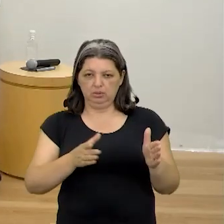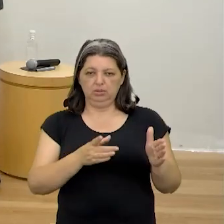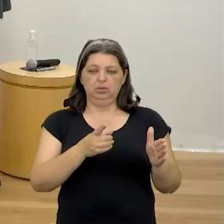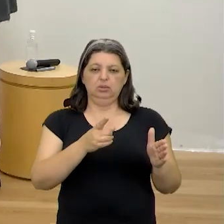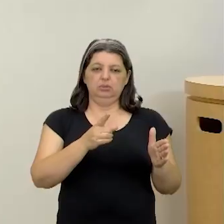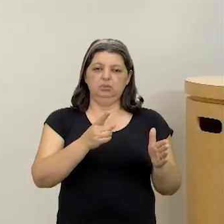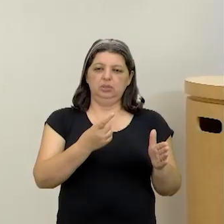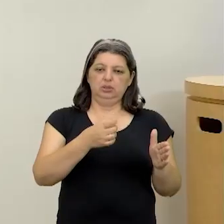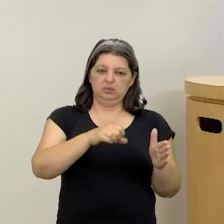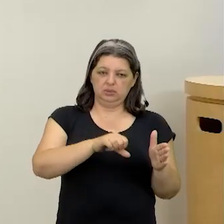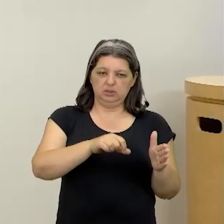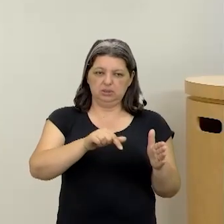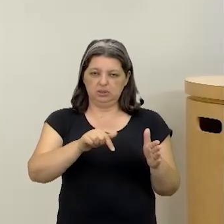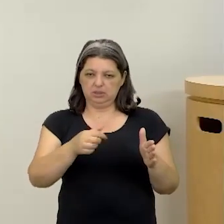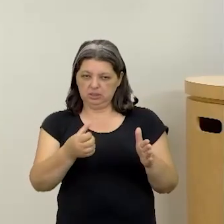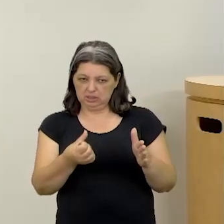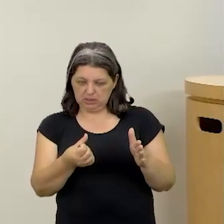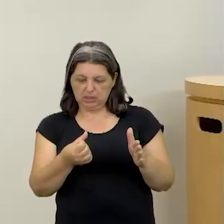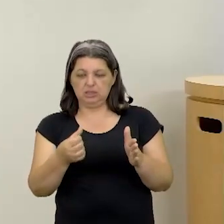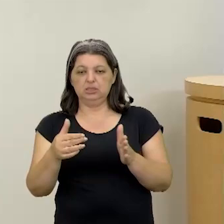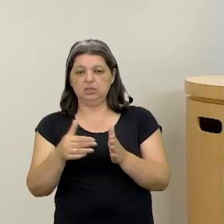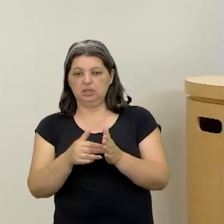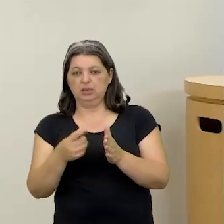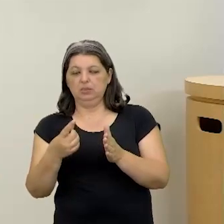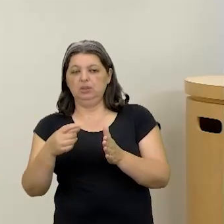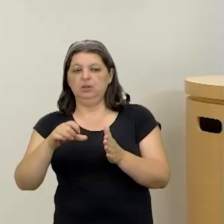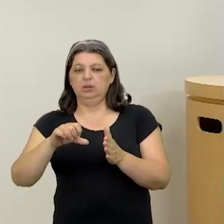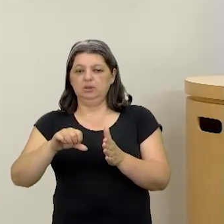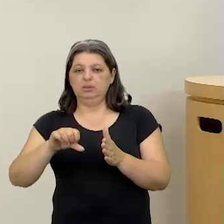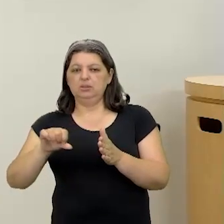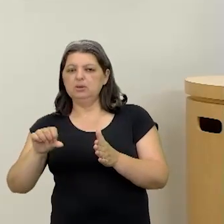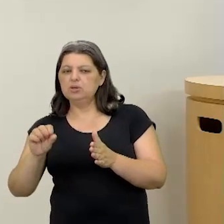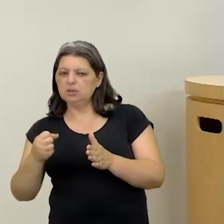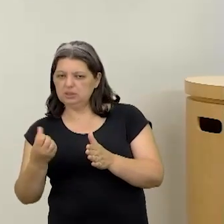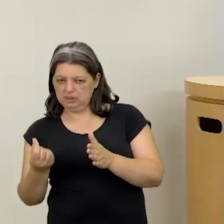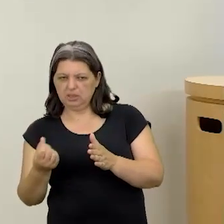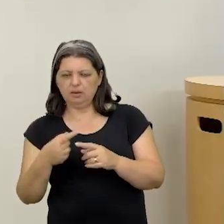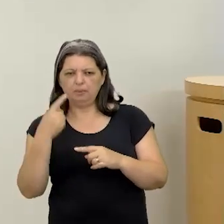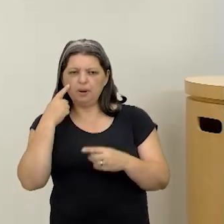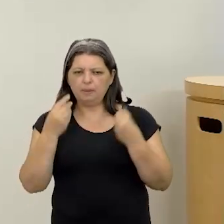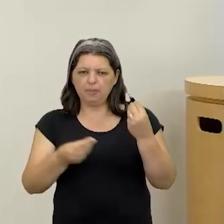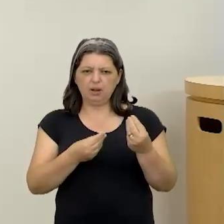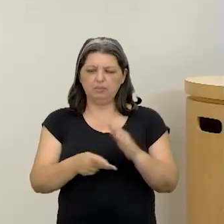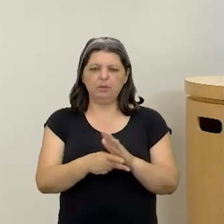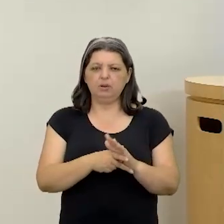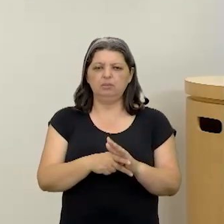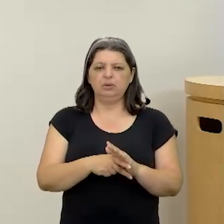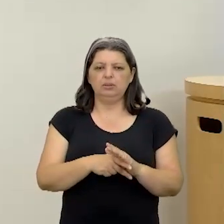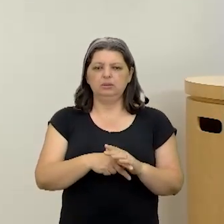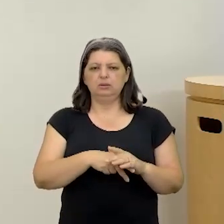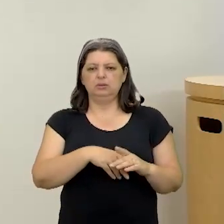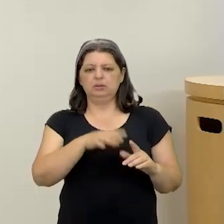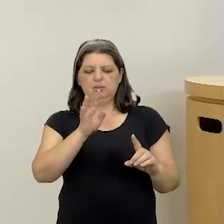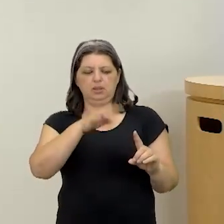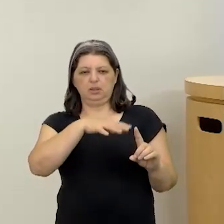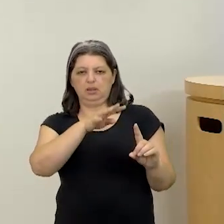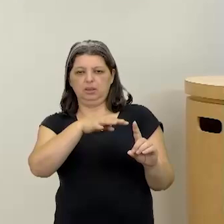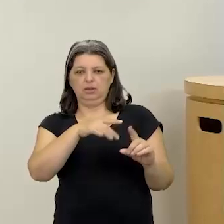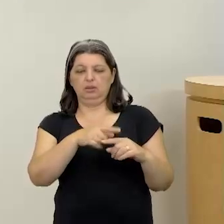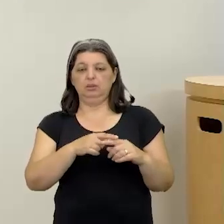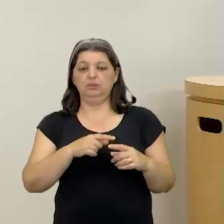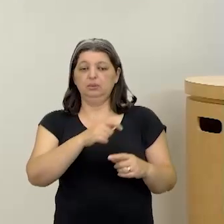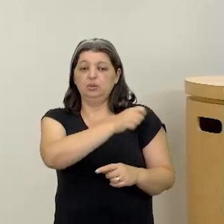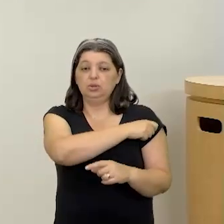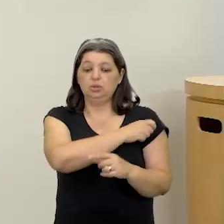76, são 10 anos. E o Mao Tse Tung, ele cria todo um fanatismo entre os estudantes